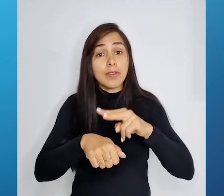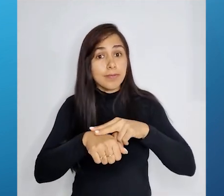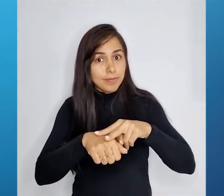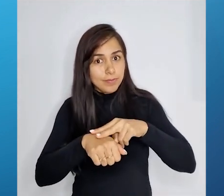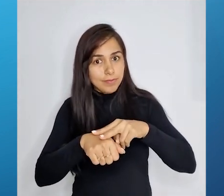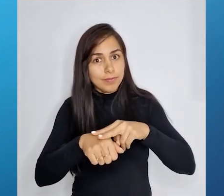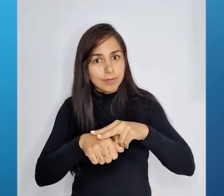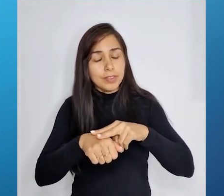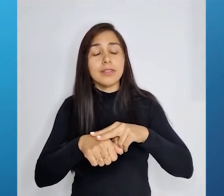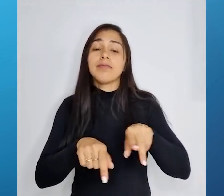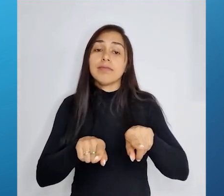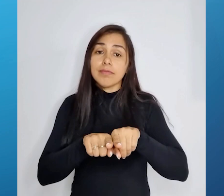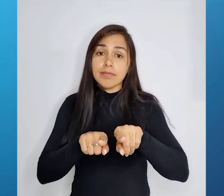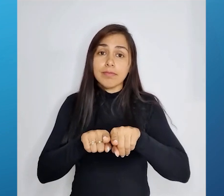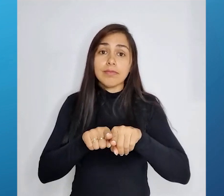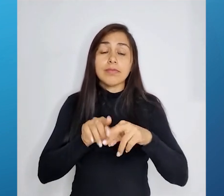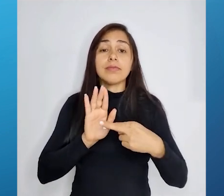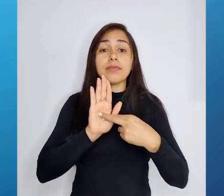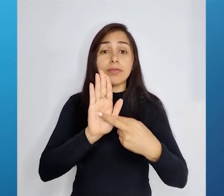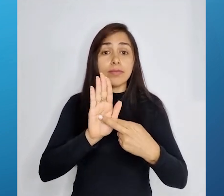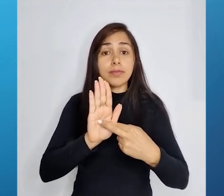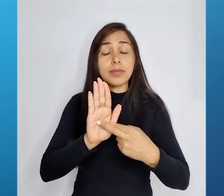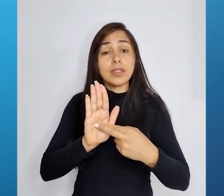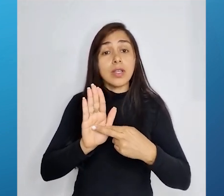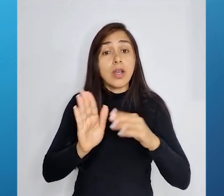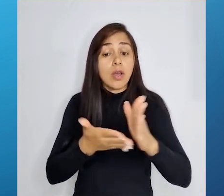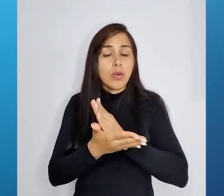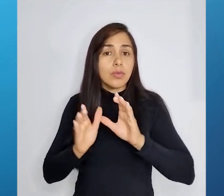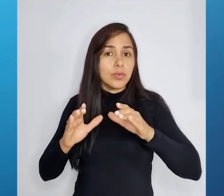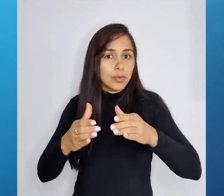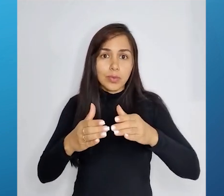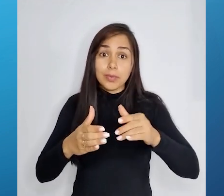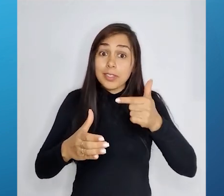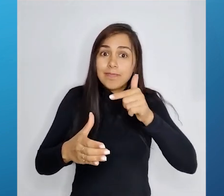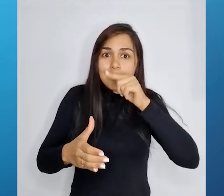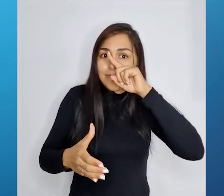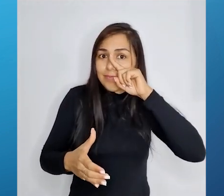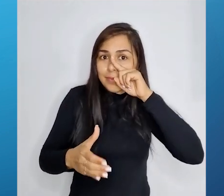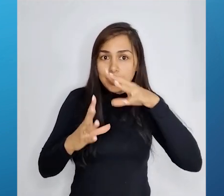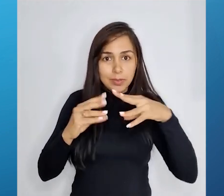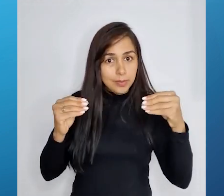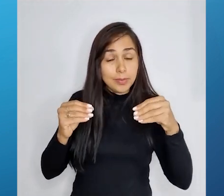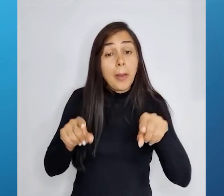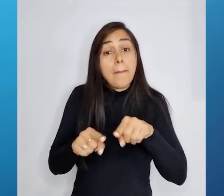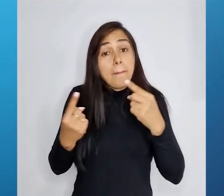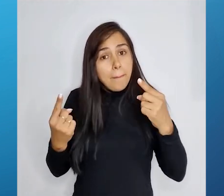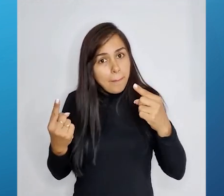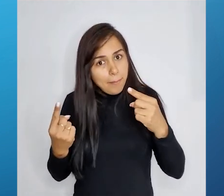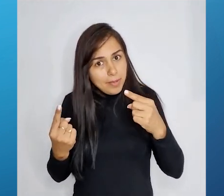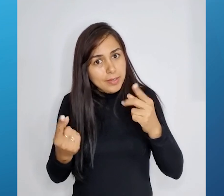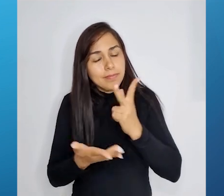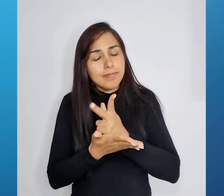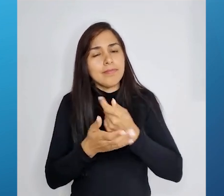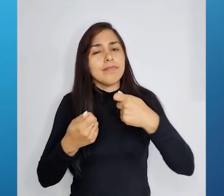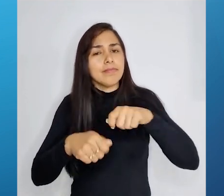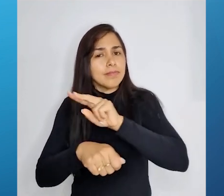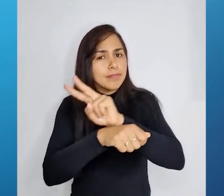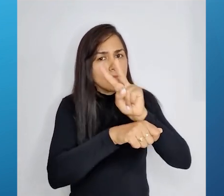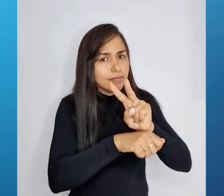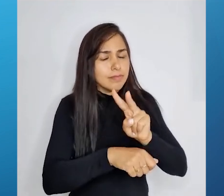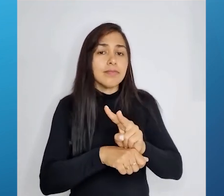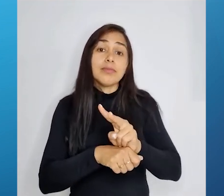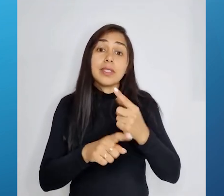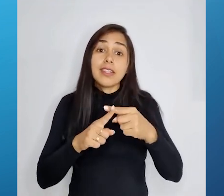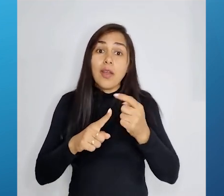Então, é possível a partir desses dados entender que uma espécie que não está sendo ameaçada também corre risco. Ou seja, ela está ali, ó, quase